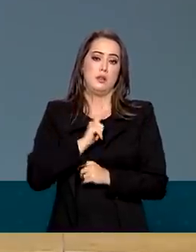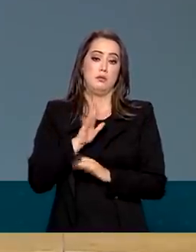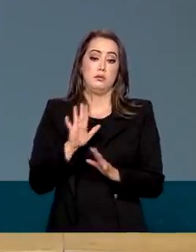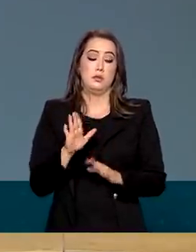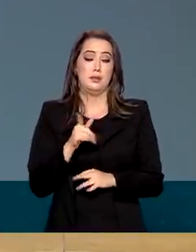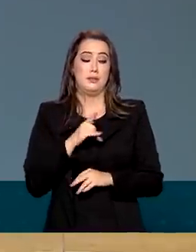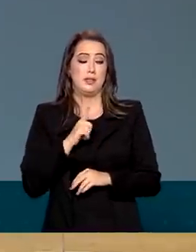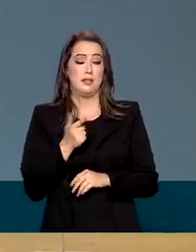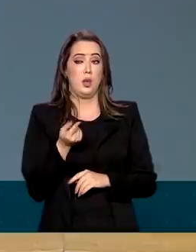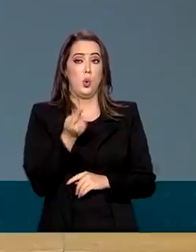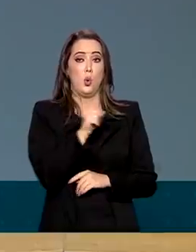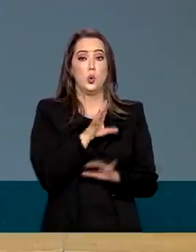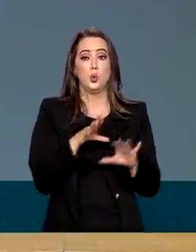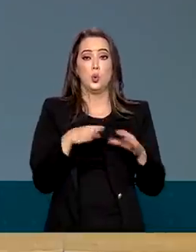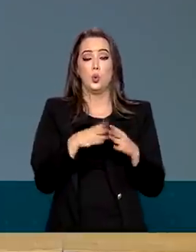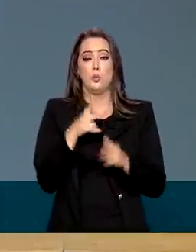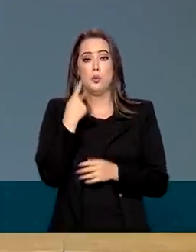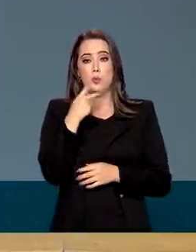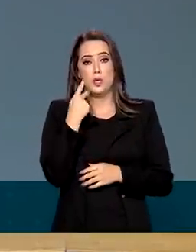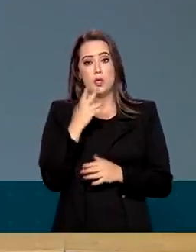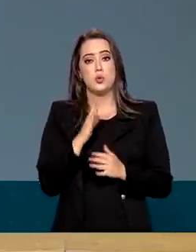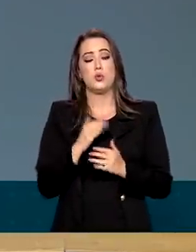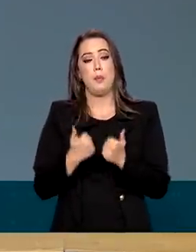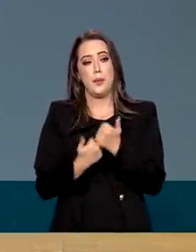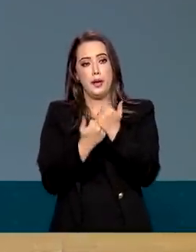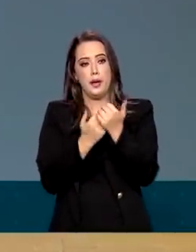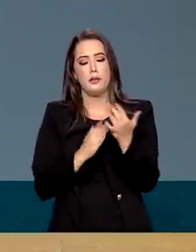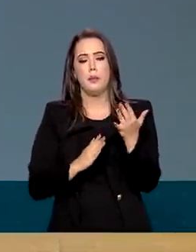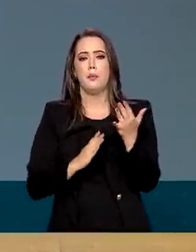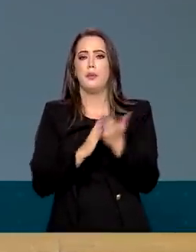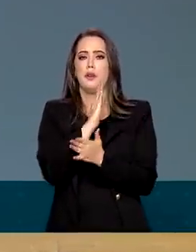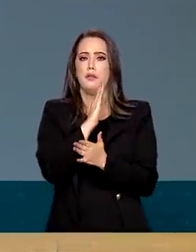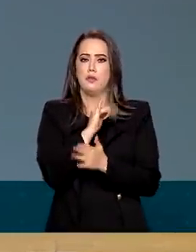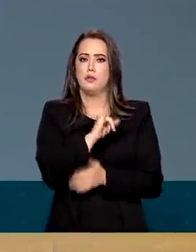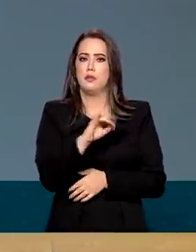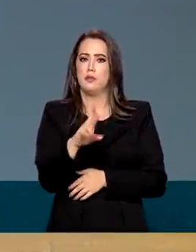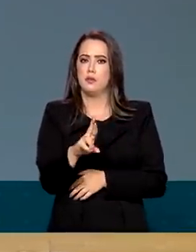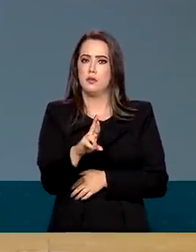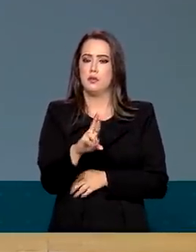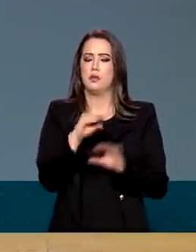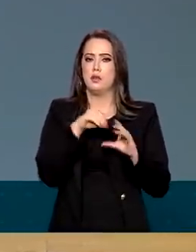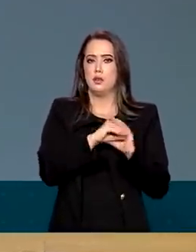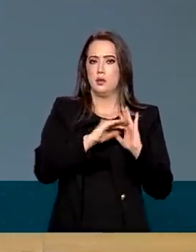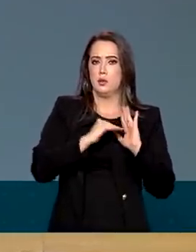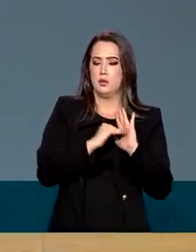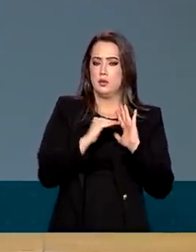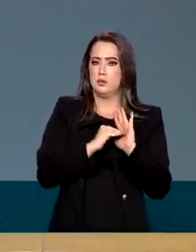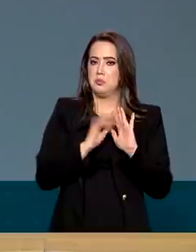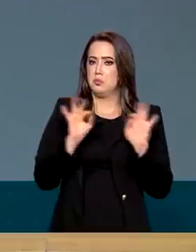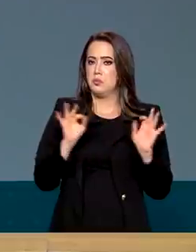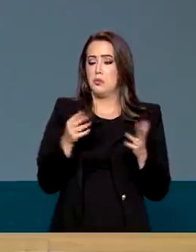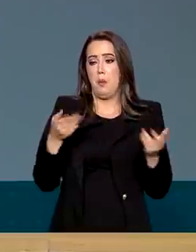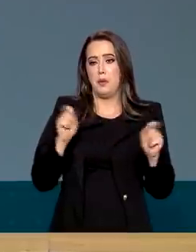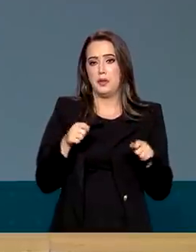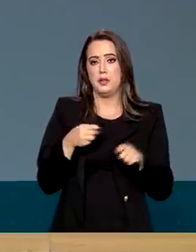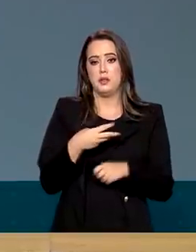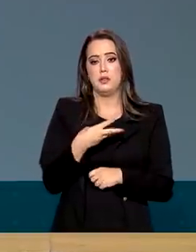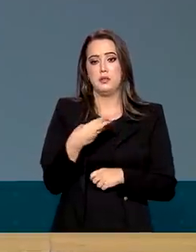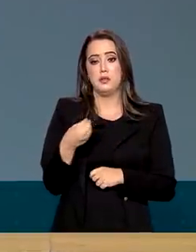tivesse a oposição ajudada, aprovado o imposto de renda no Senado, seria 300.